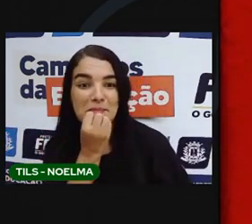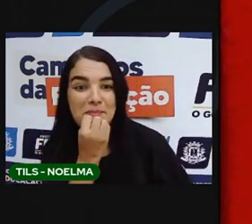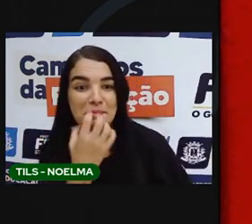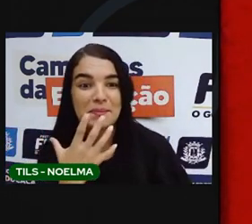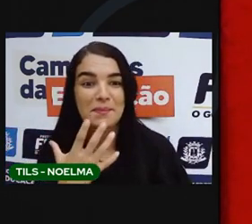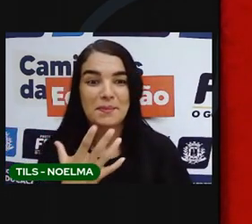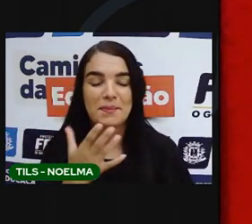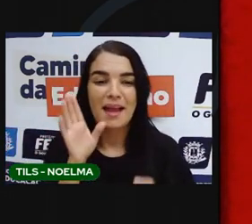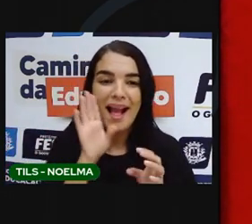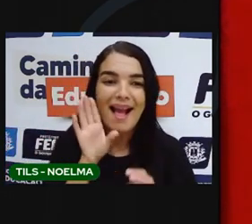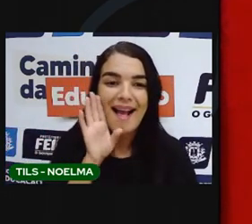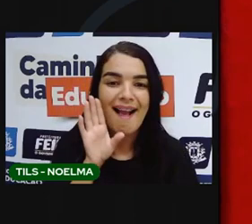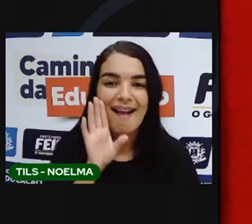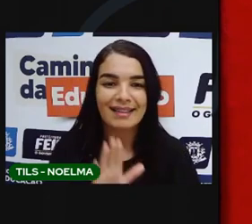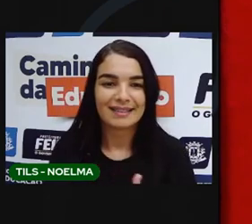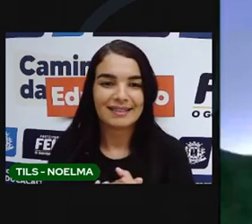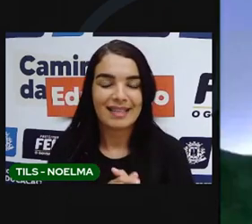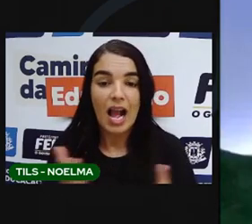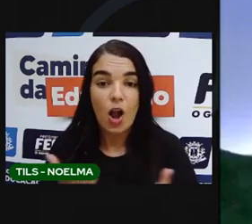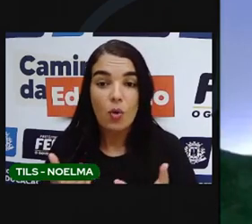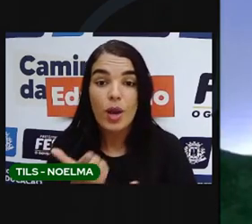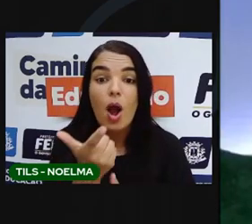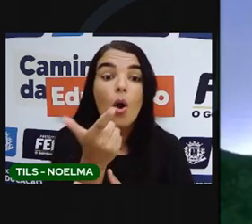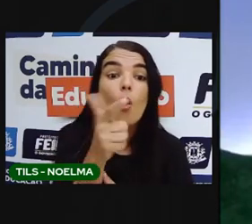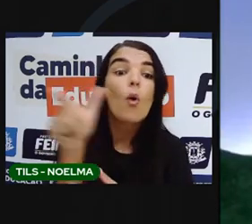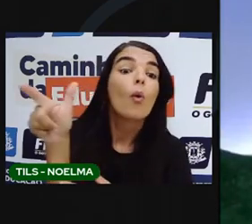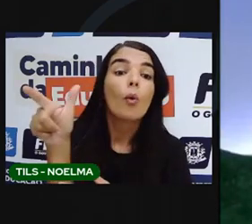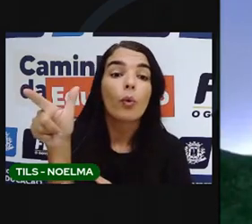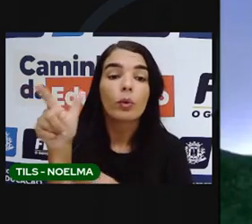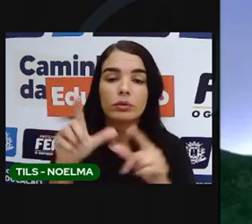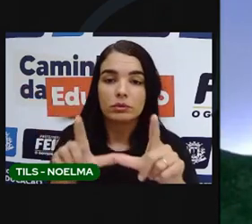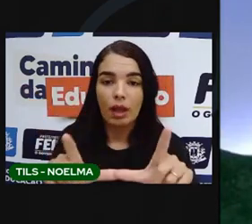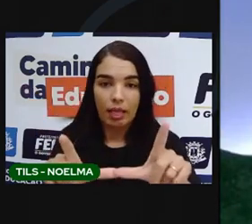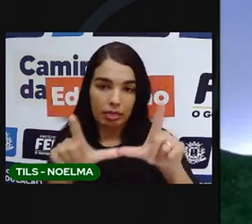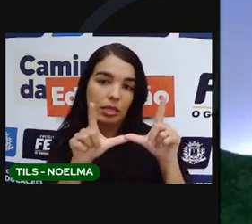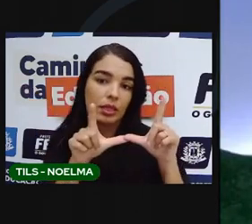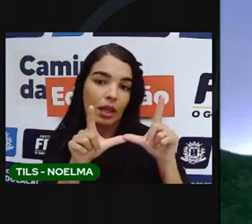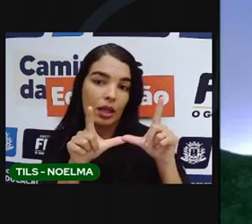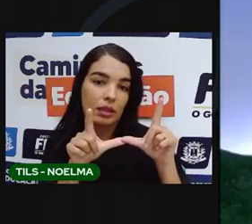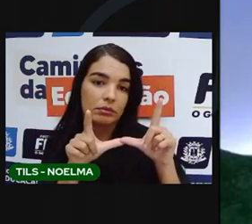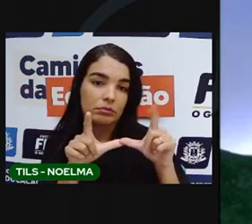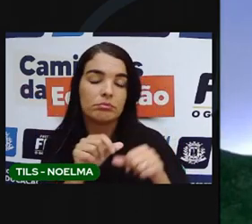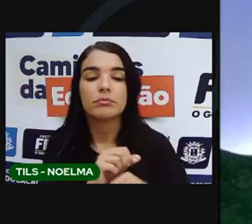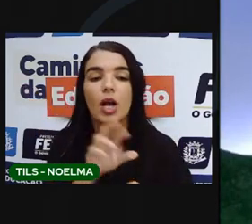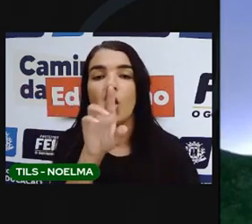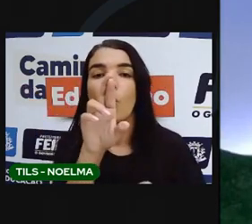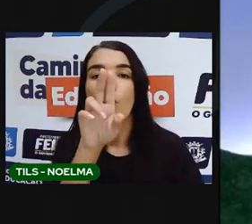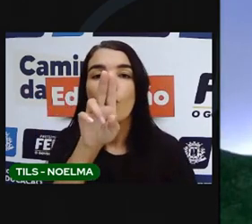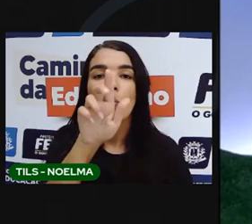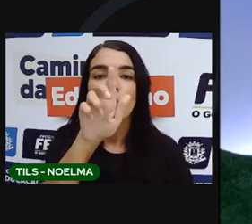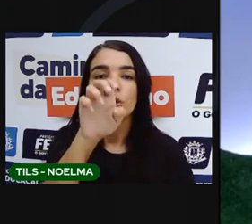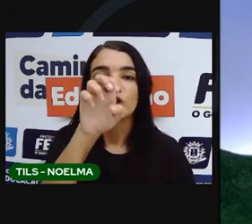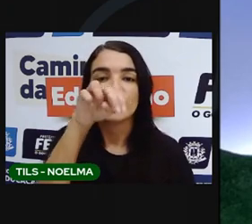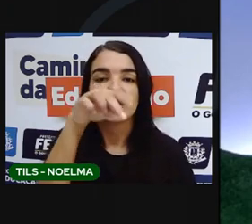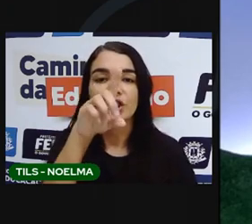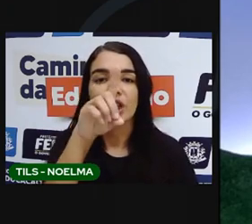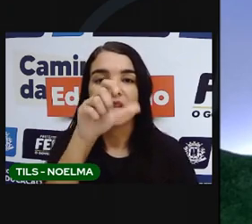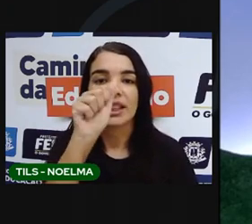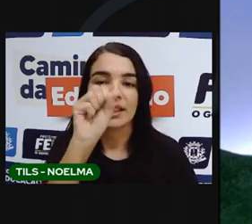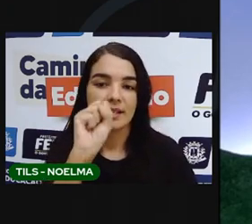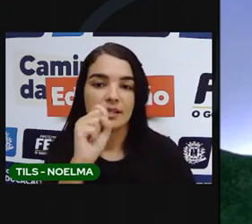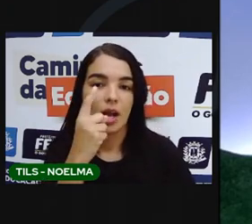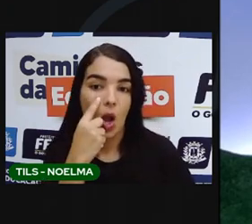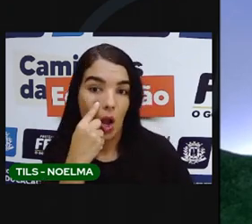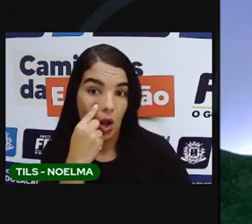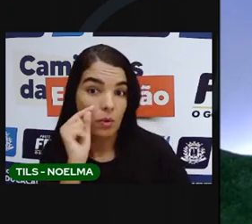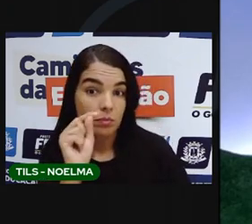Pô, observação. Agora, vamos olhar aqui essas reproduções do Rugendas, ó. Rugendas. Debrei aquele lá. Rugendas esse aqui. Que